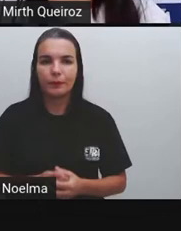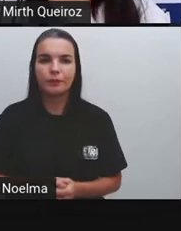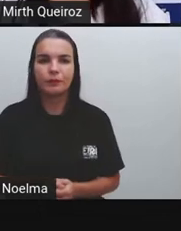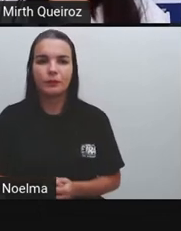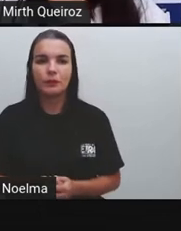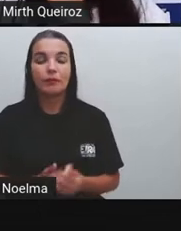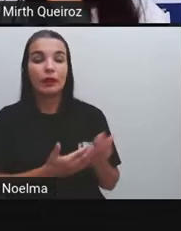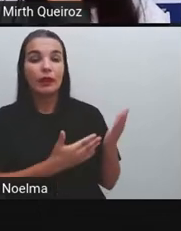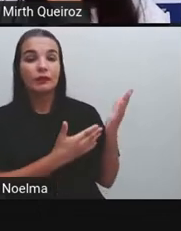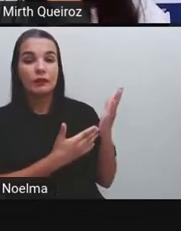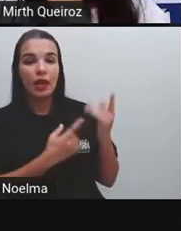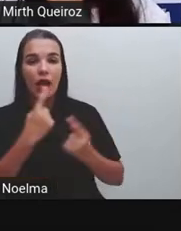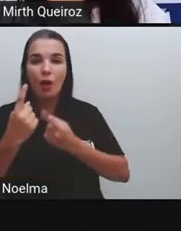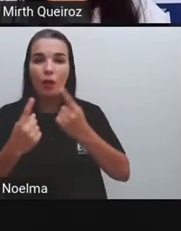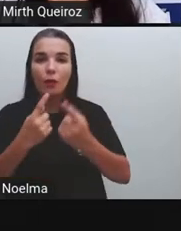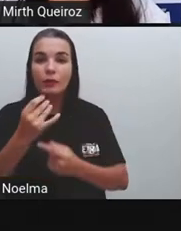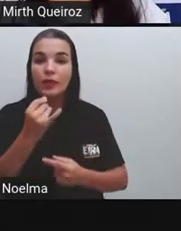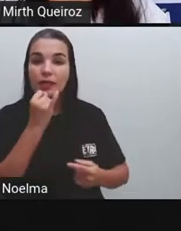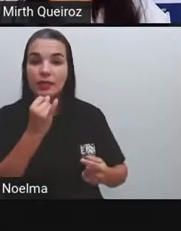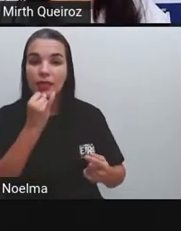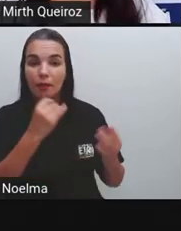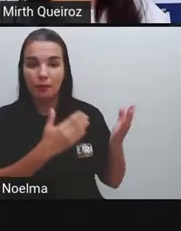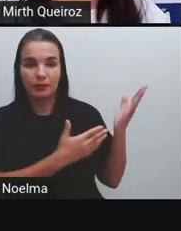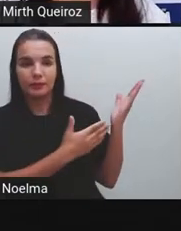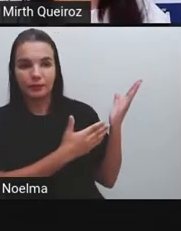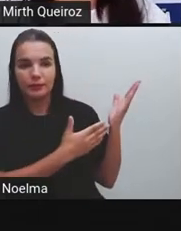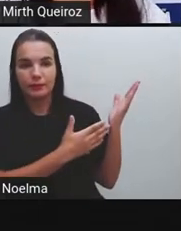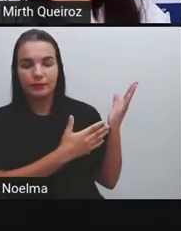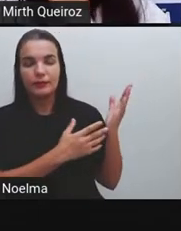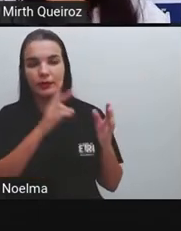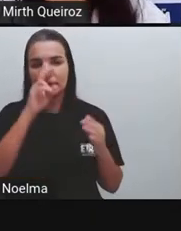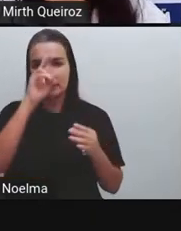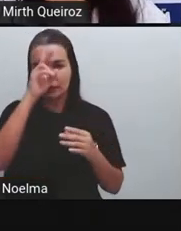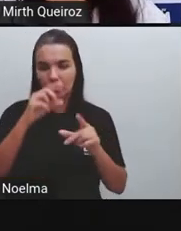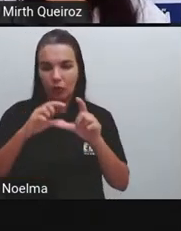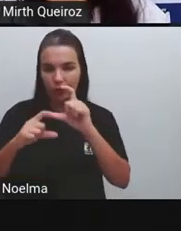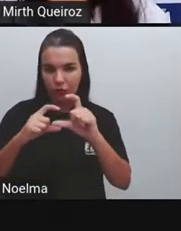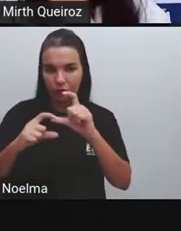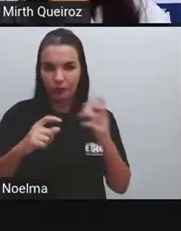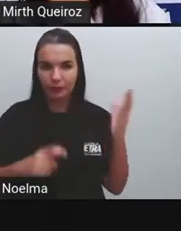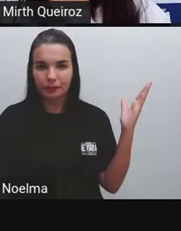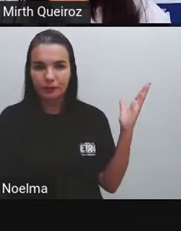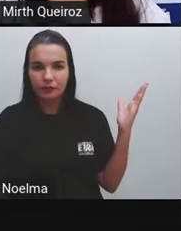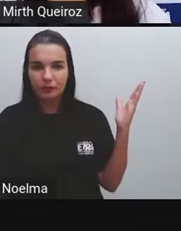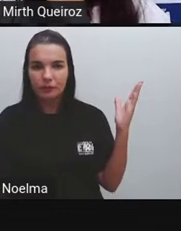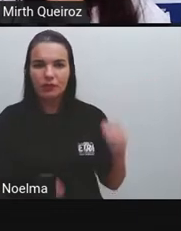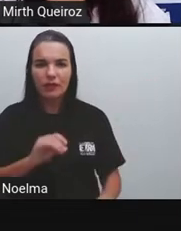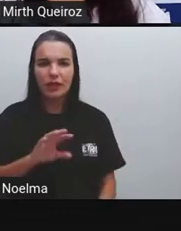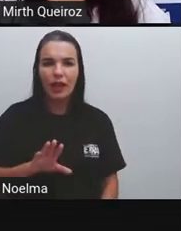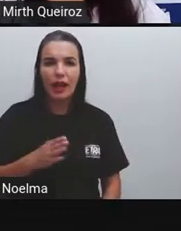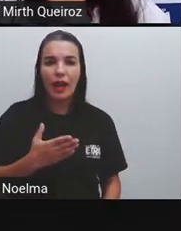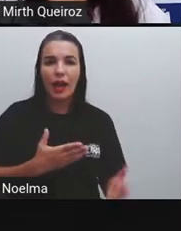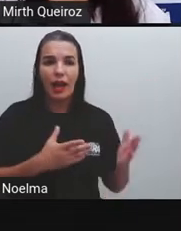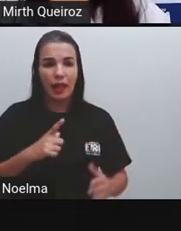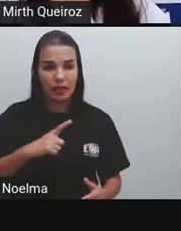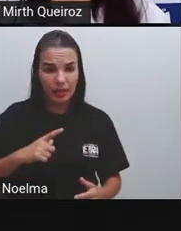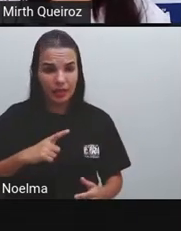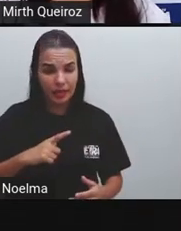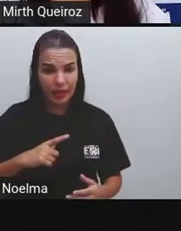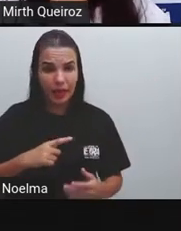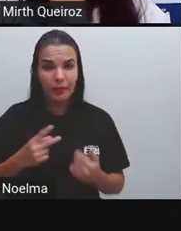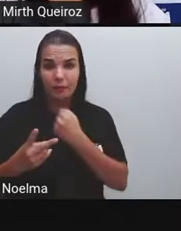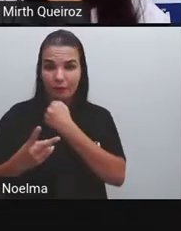E aí a gente tem aqui um exemplo de uma história em quadrinhos. Há a presença de elementos